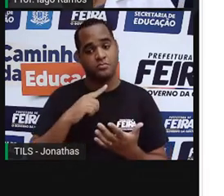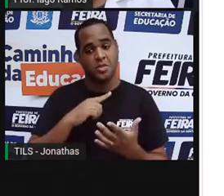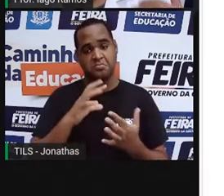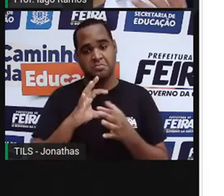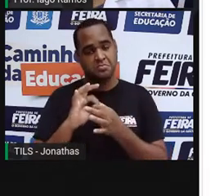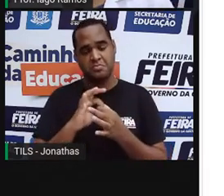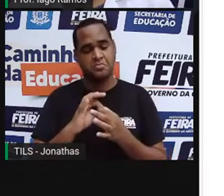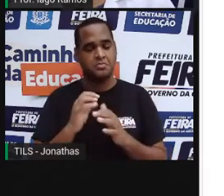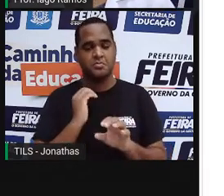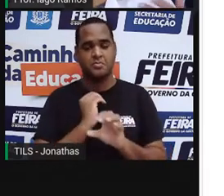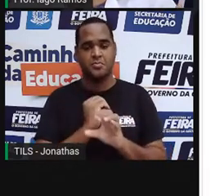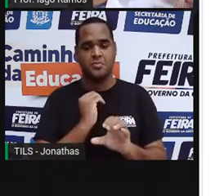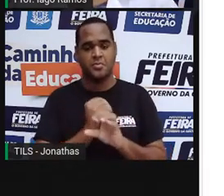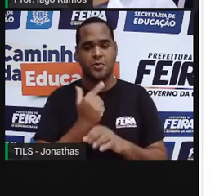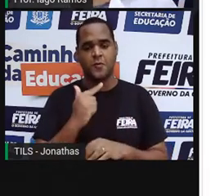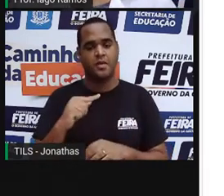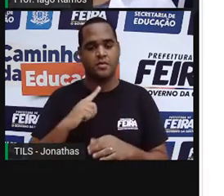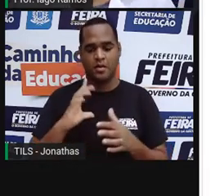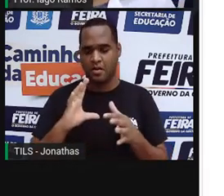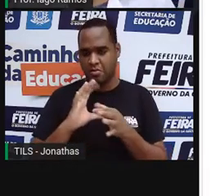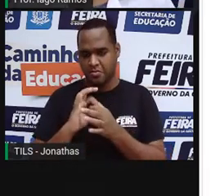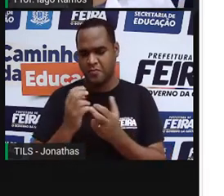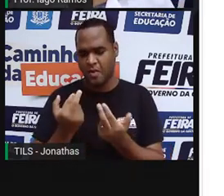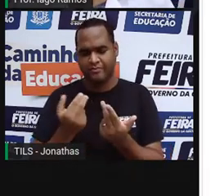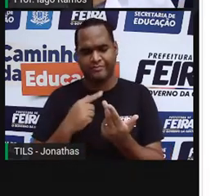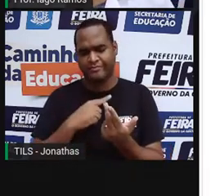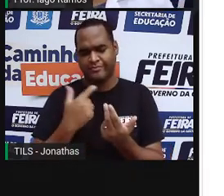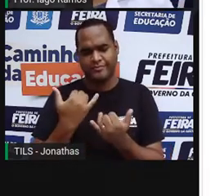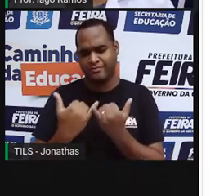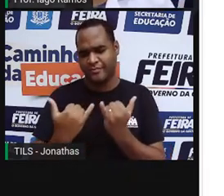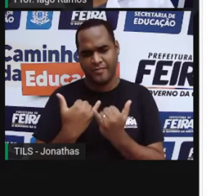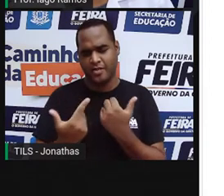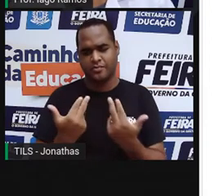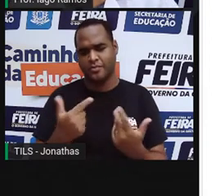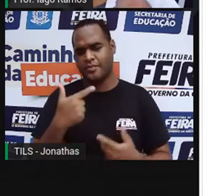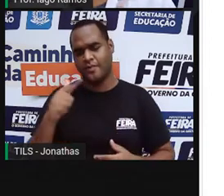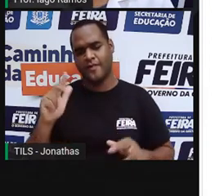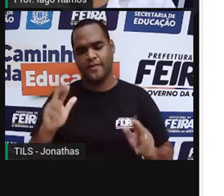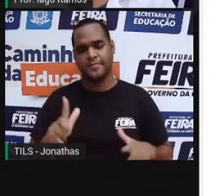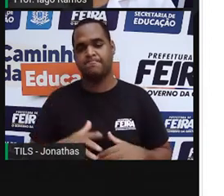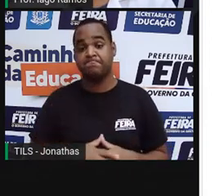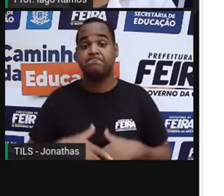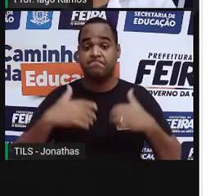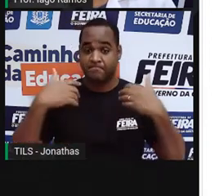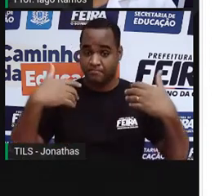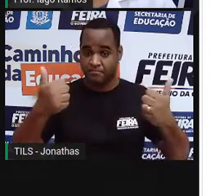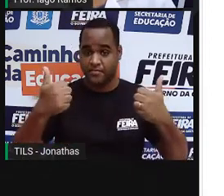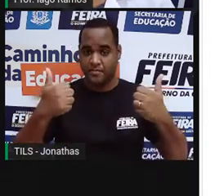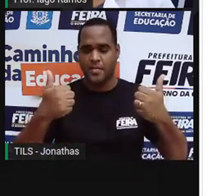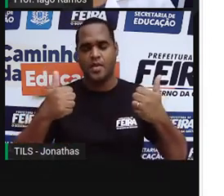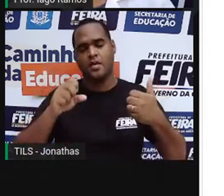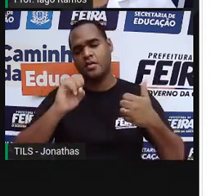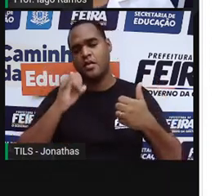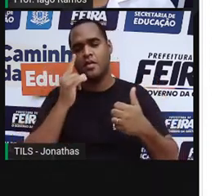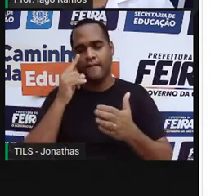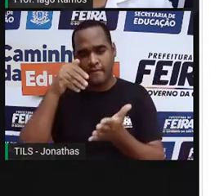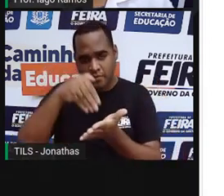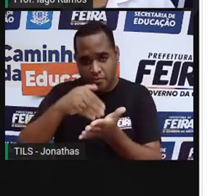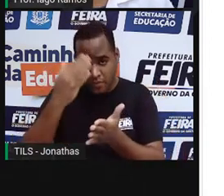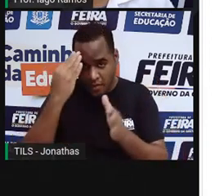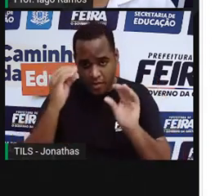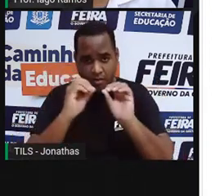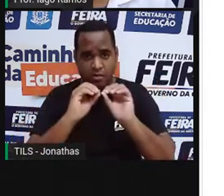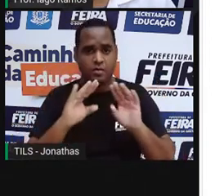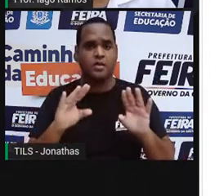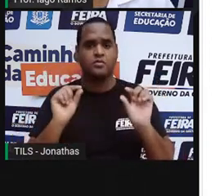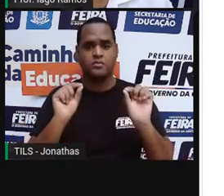relação, mas essa relação não acontece da mesma forma. Tá? Beleza? Será que até aqui você entendeu?